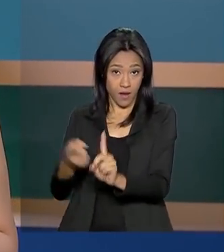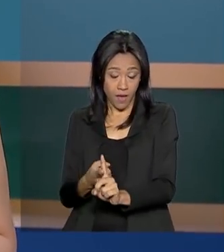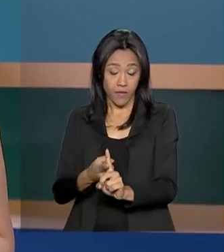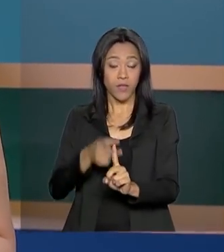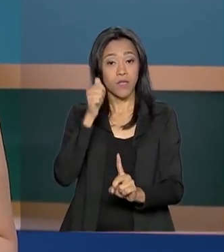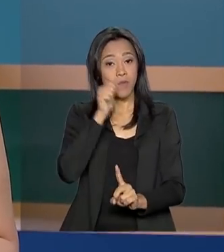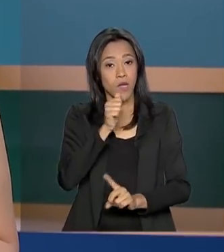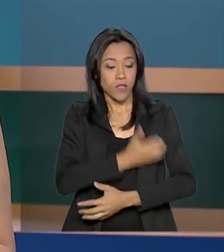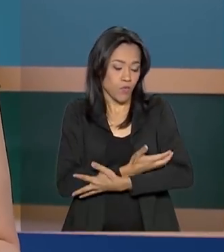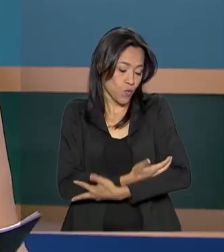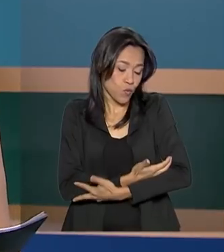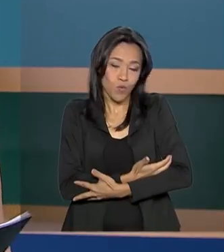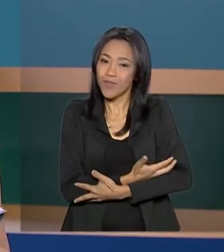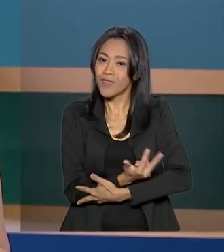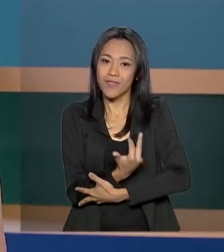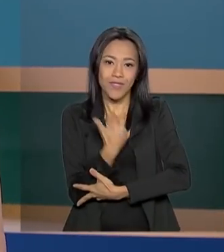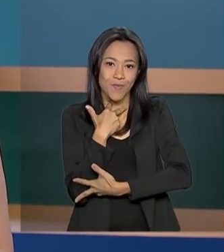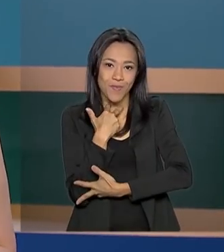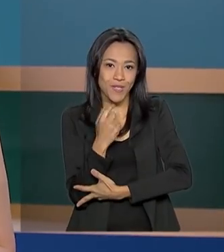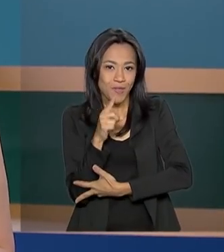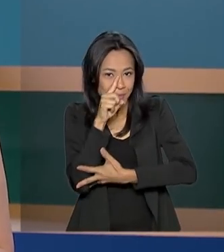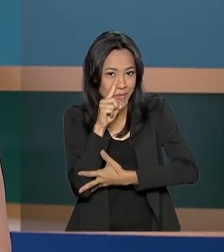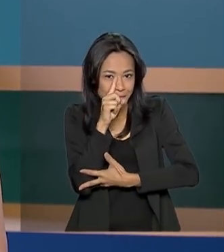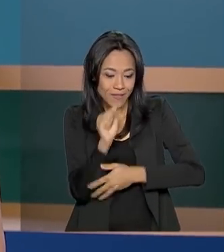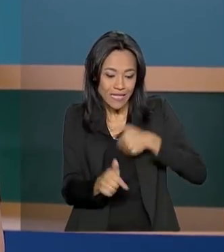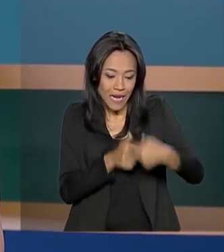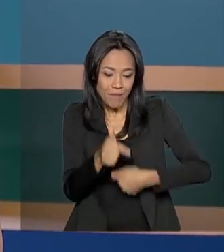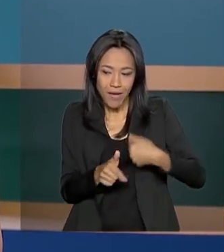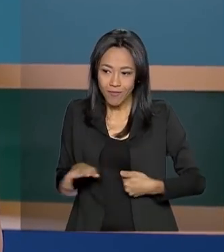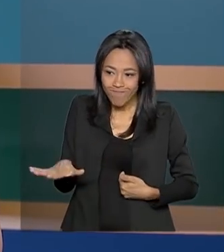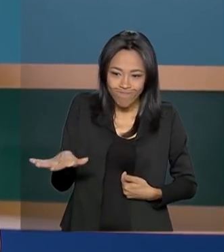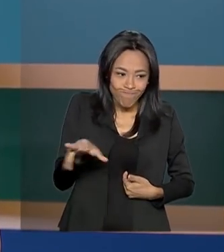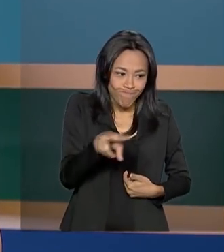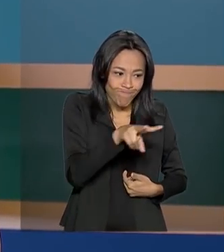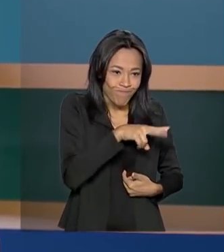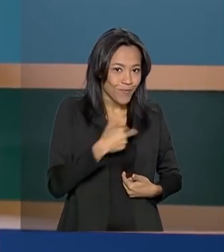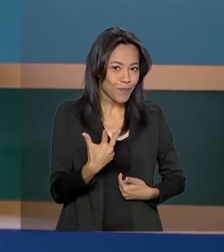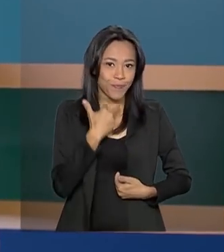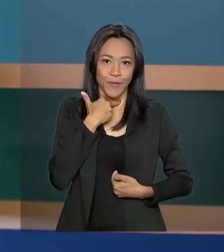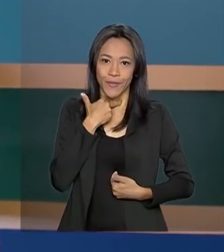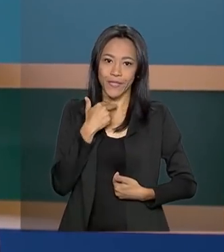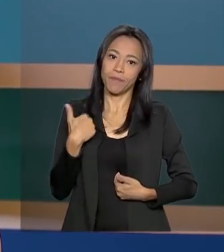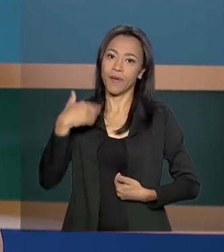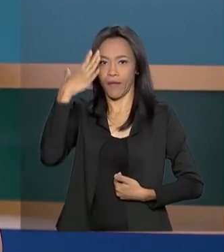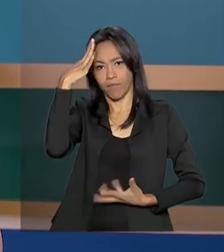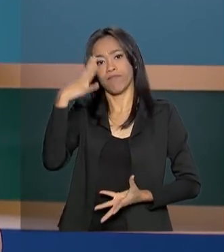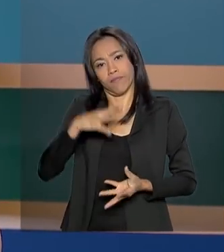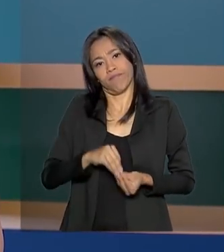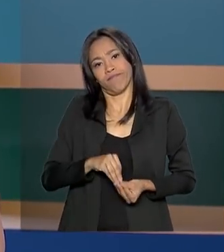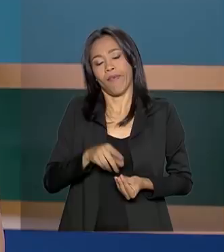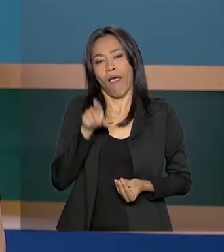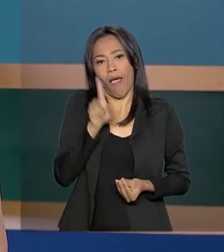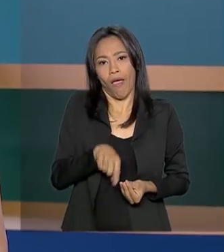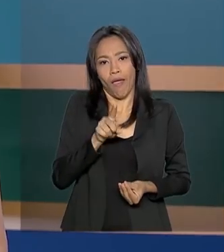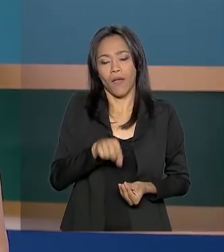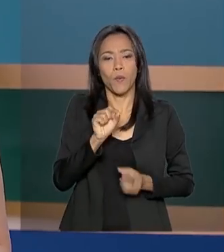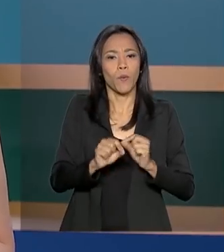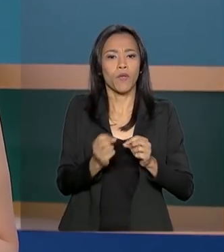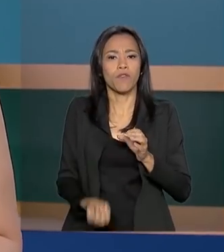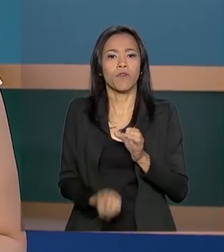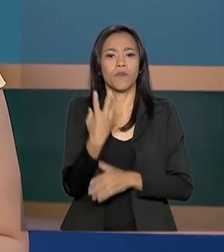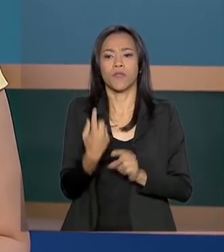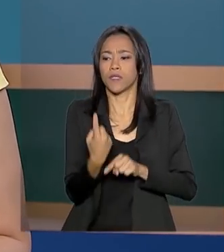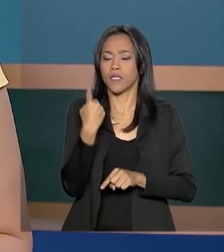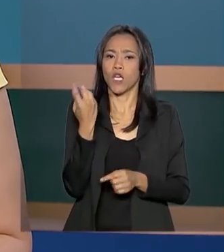amamentando não podem exercer atividades consideradas insalubres. Os magistrados entenderam que a alteração implementada na